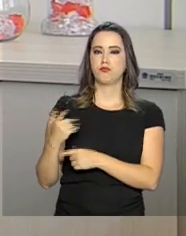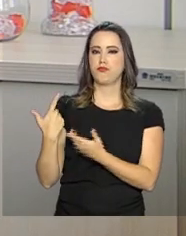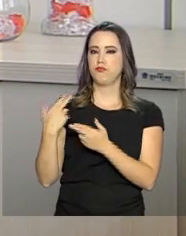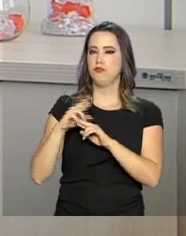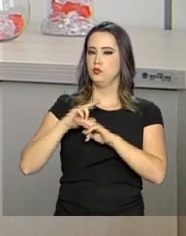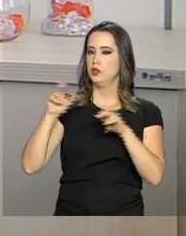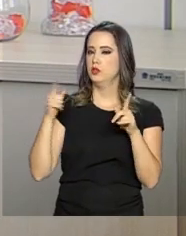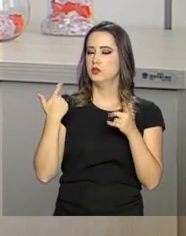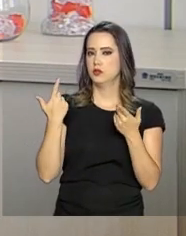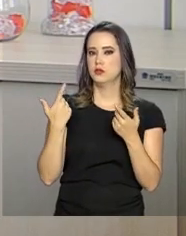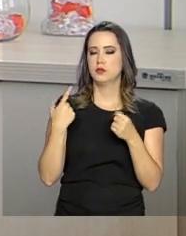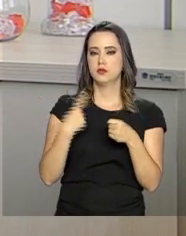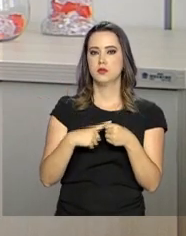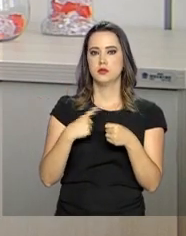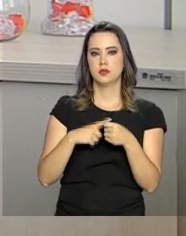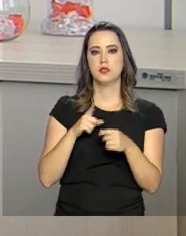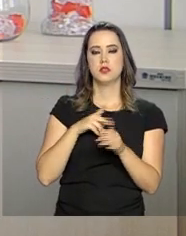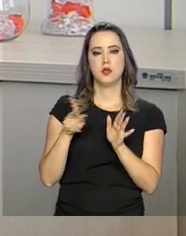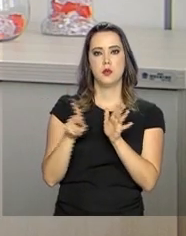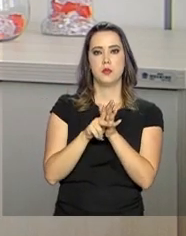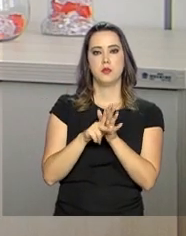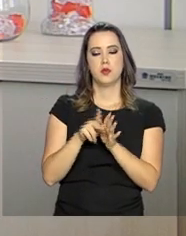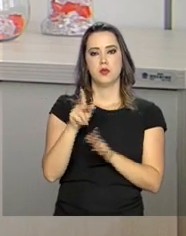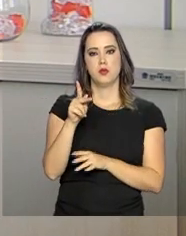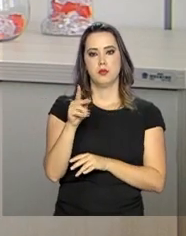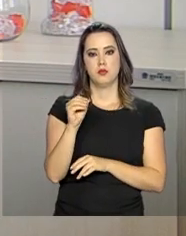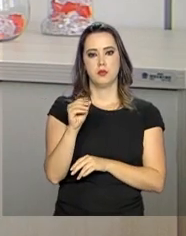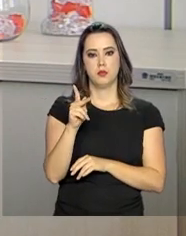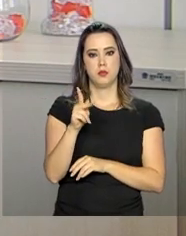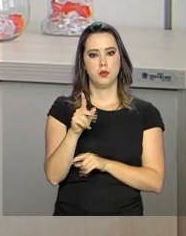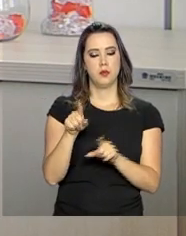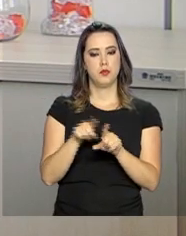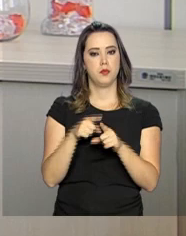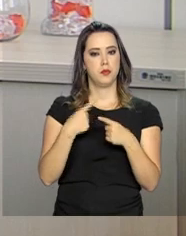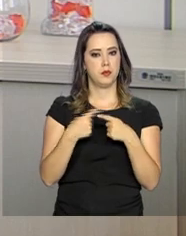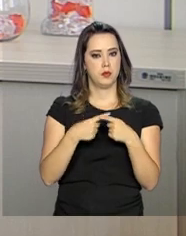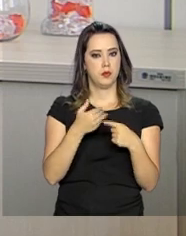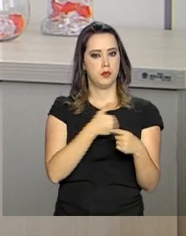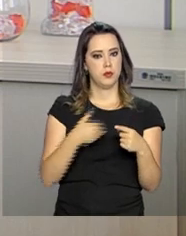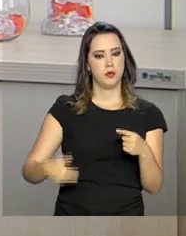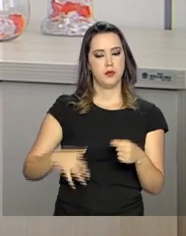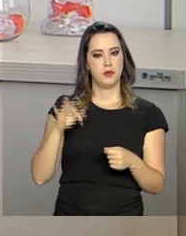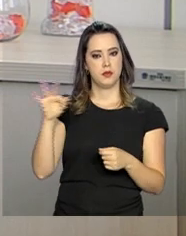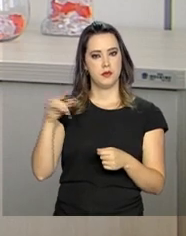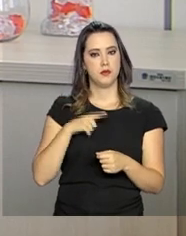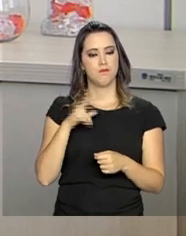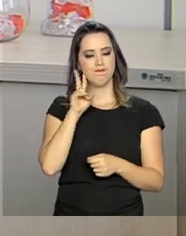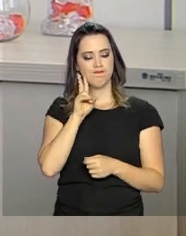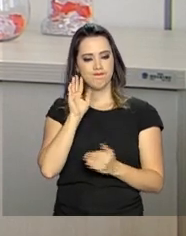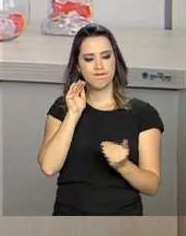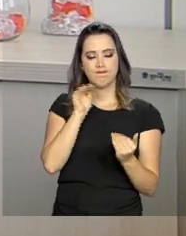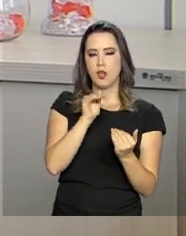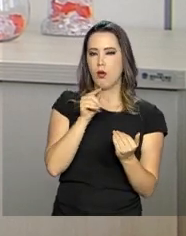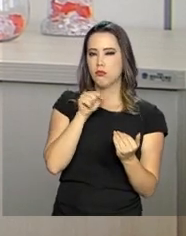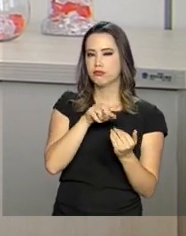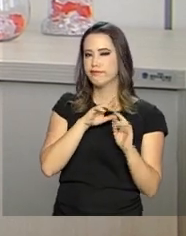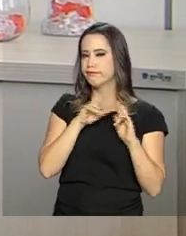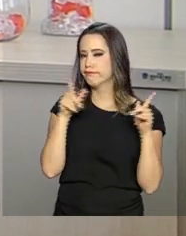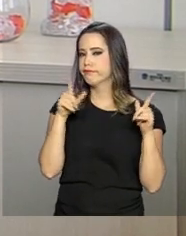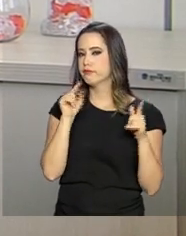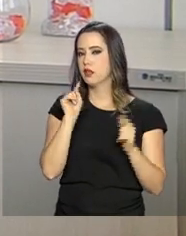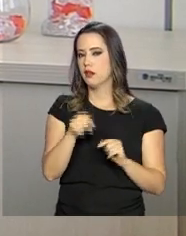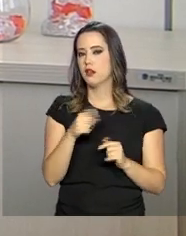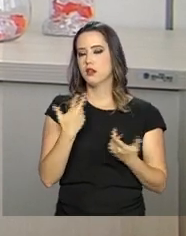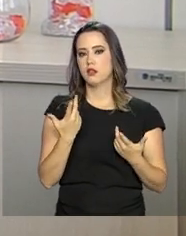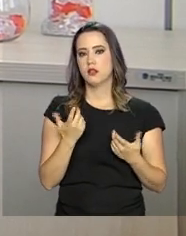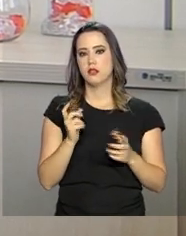municípios que já possuem o Centro Pop, até porque o governo federal tem um olhar diferenciado